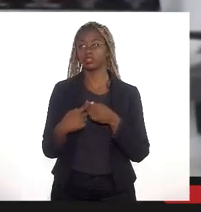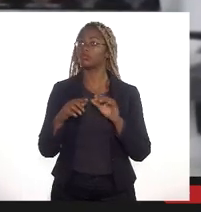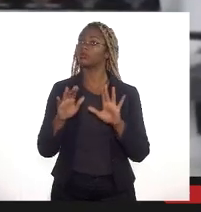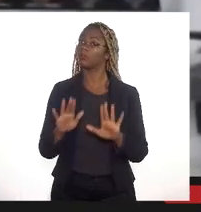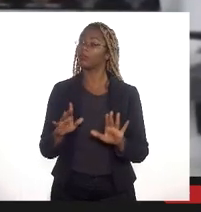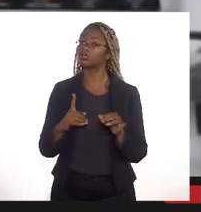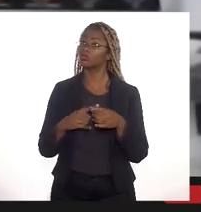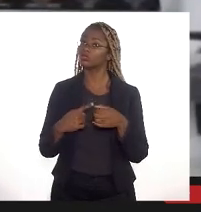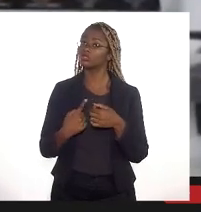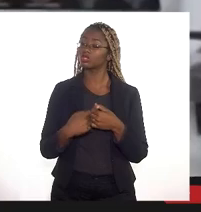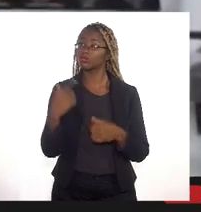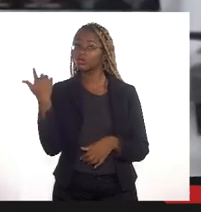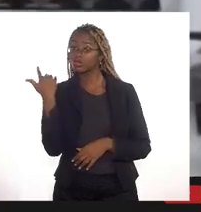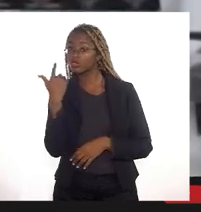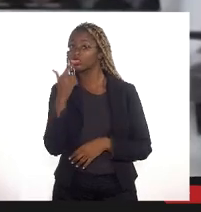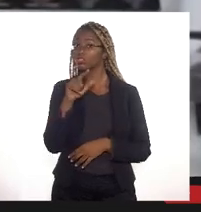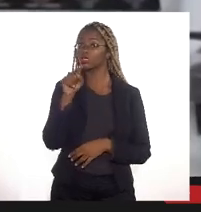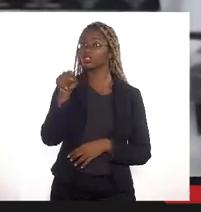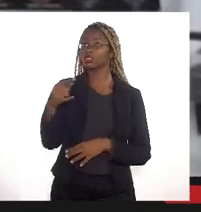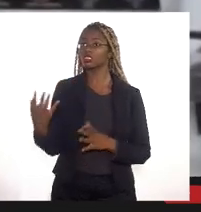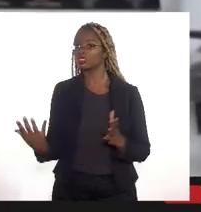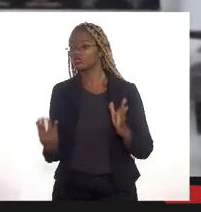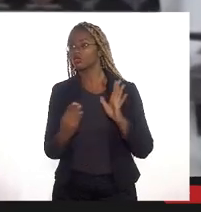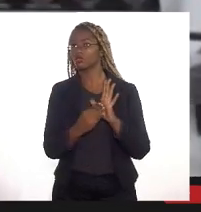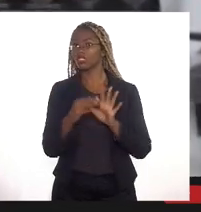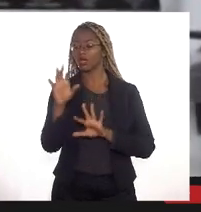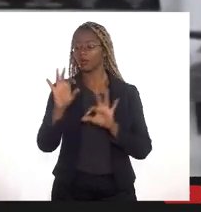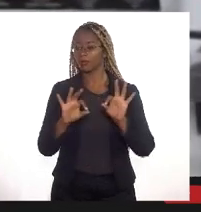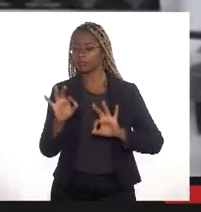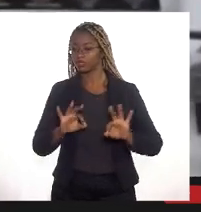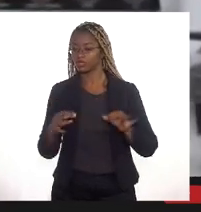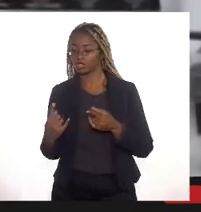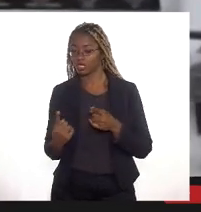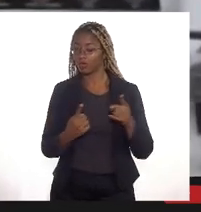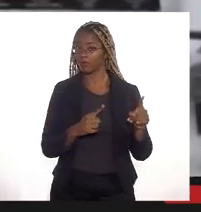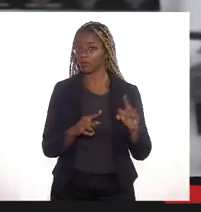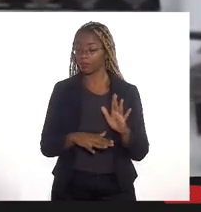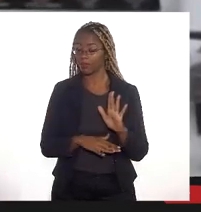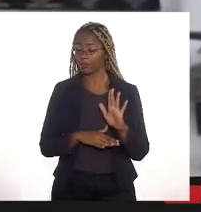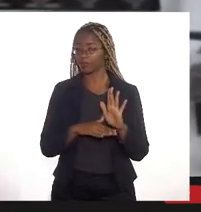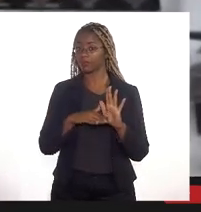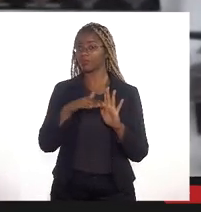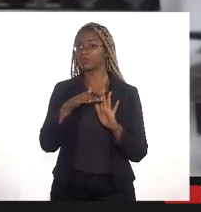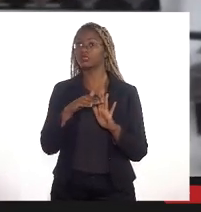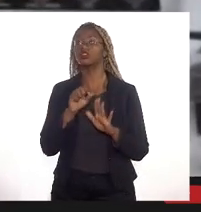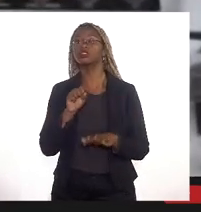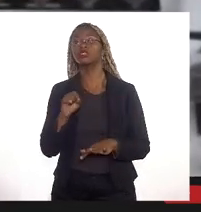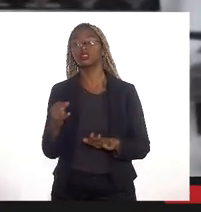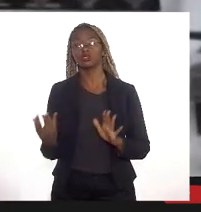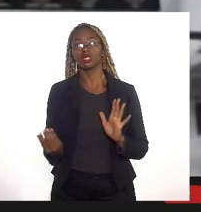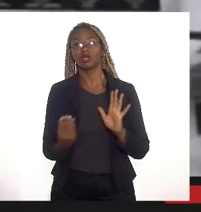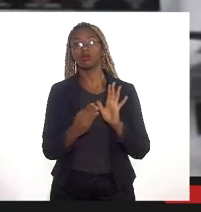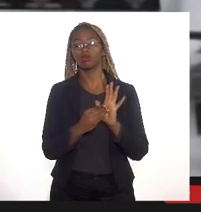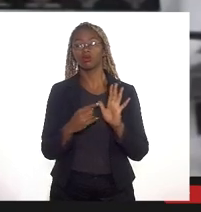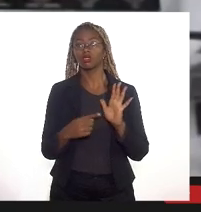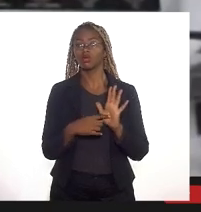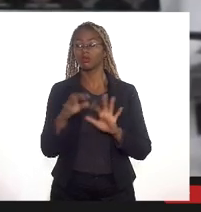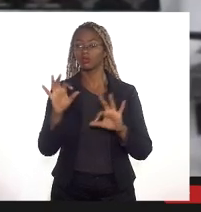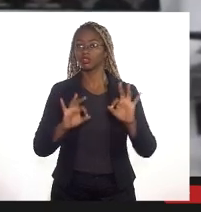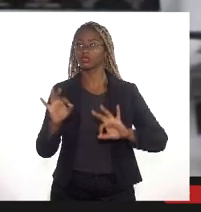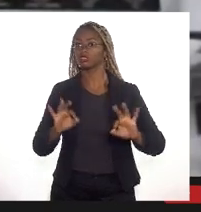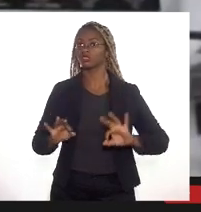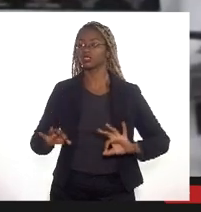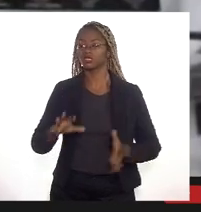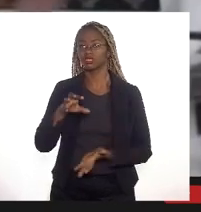só conseguirá fazer a implantação desse projeto de combate a enchente com a implantação desse projeto da central de